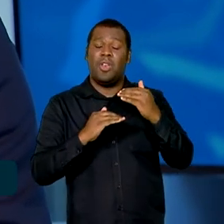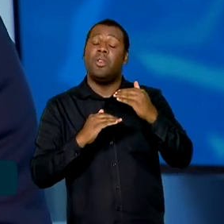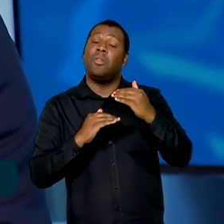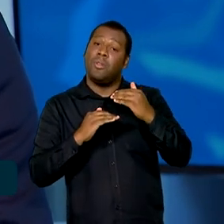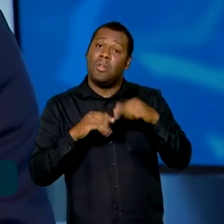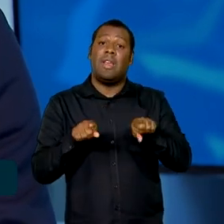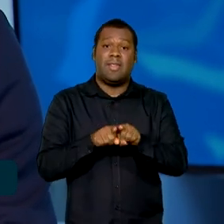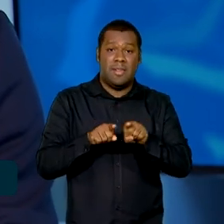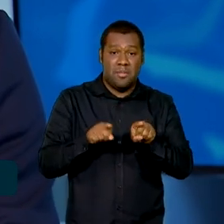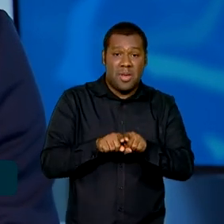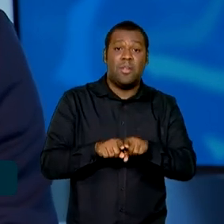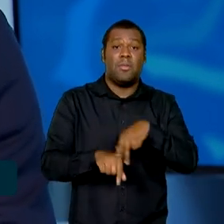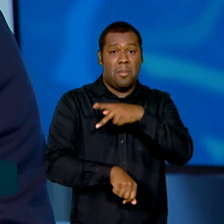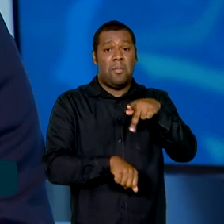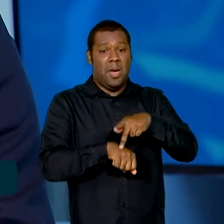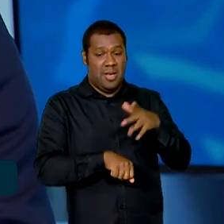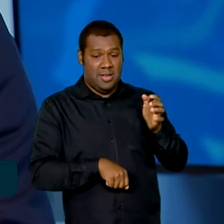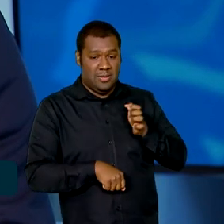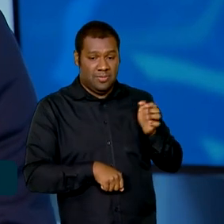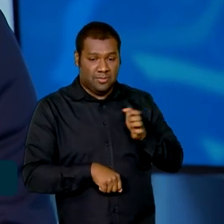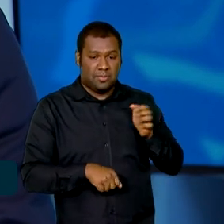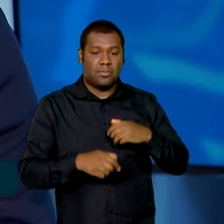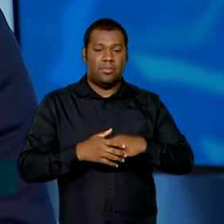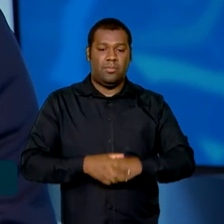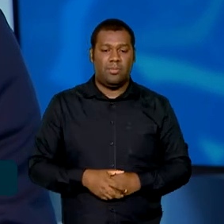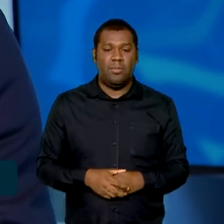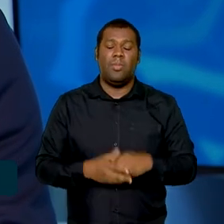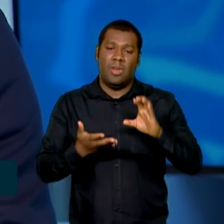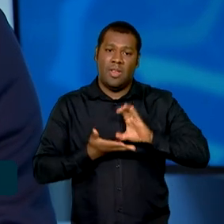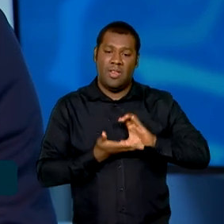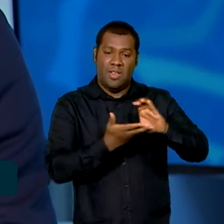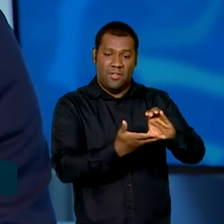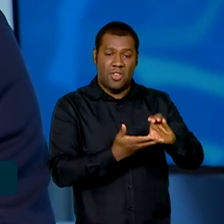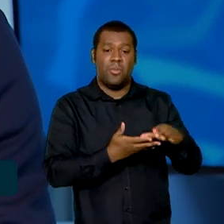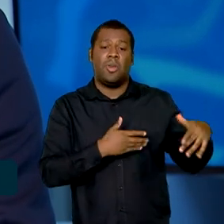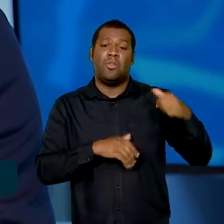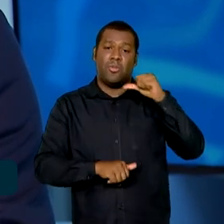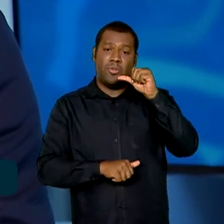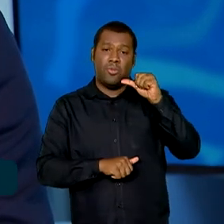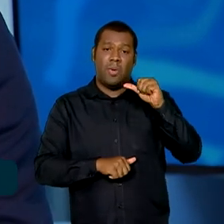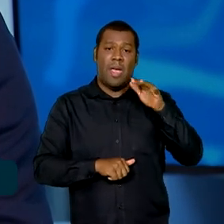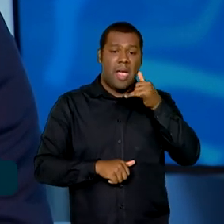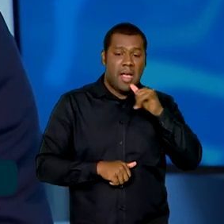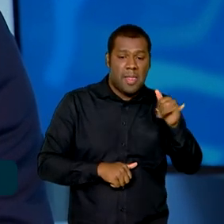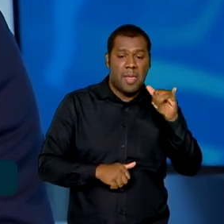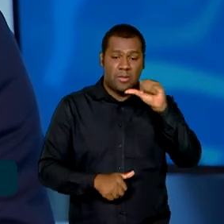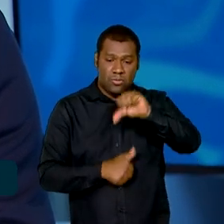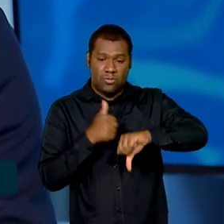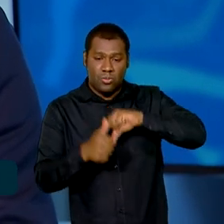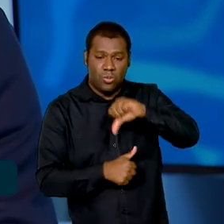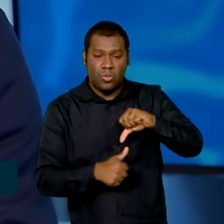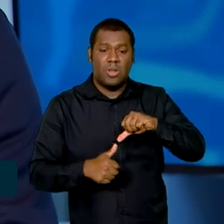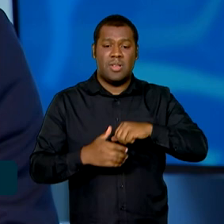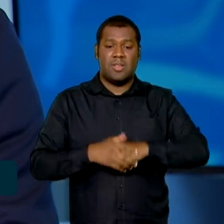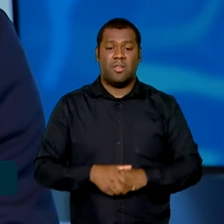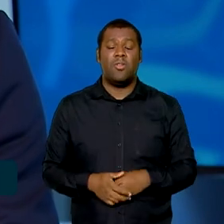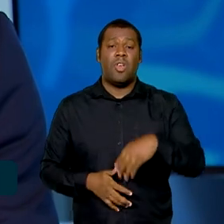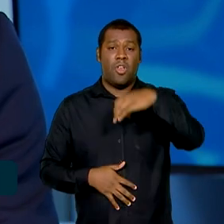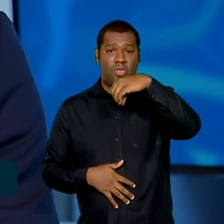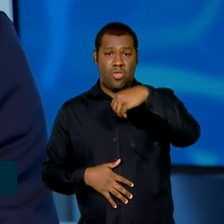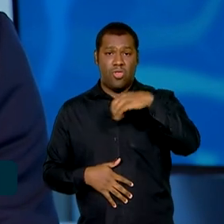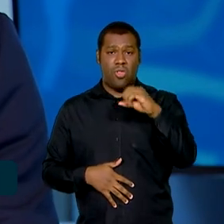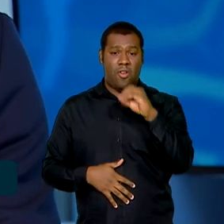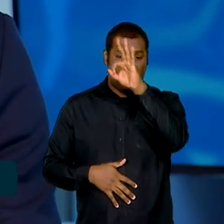desenvolvimento. Do crescimento dos investimentos na transição energética e energia limpa dos últimos anos, 90